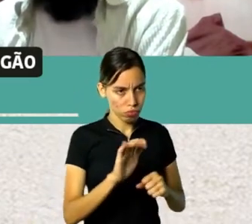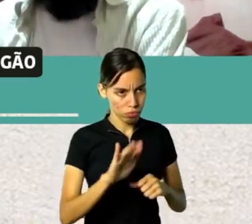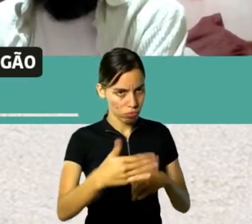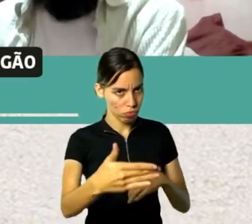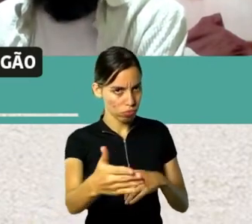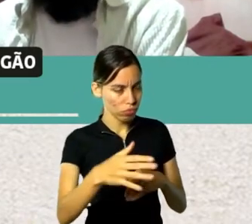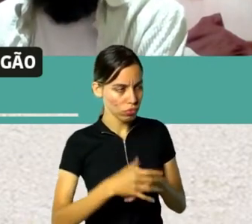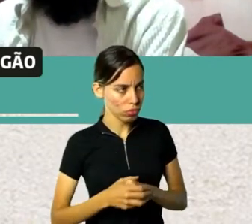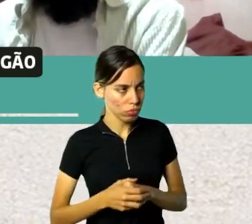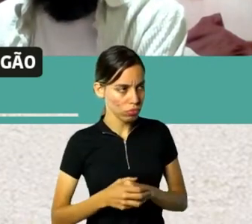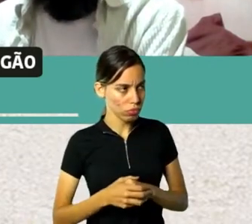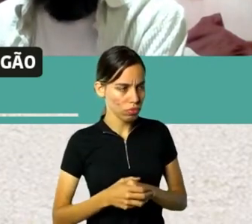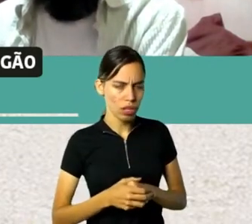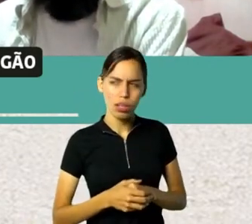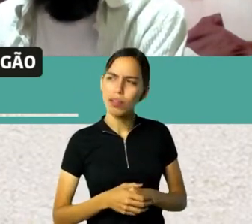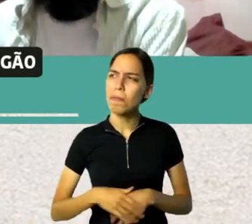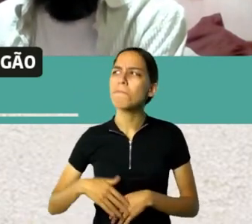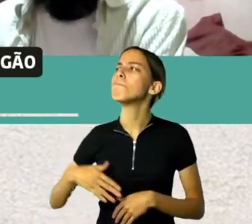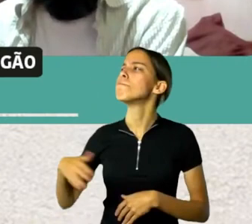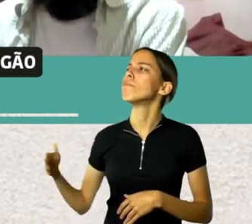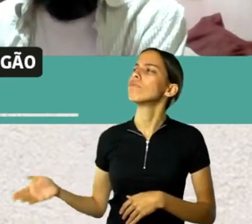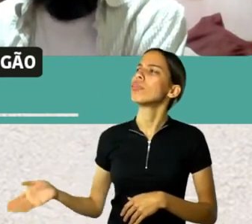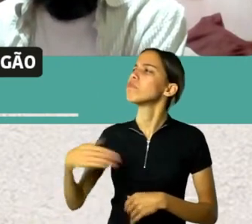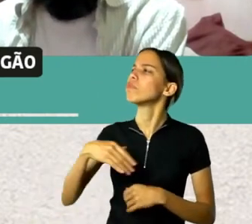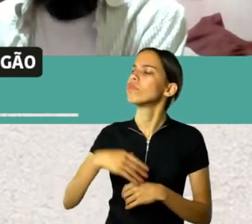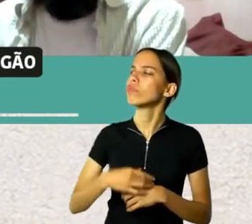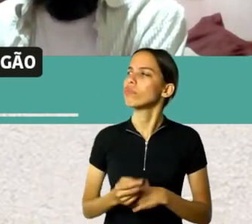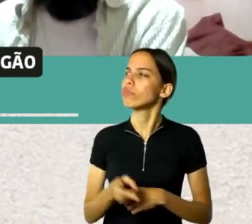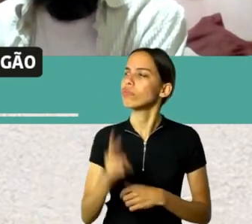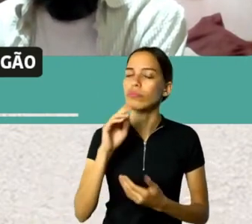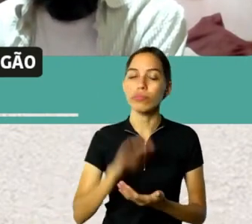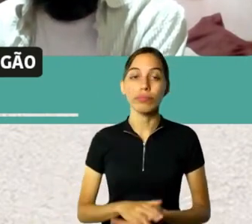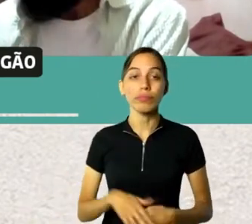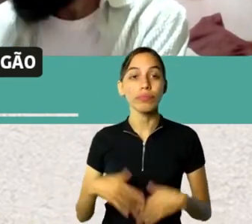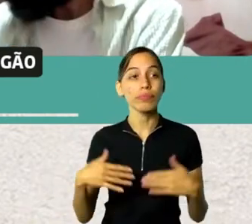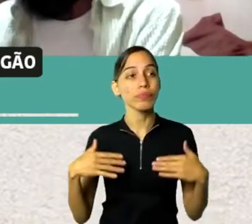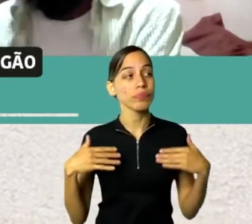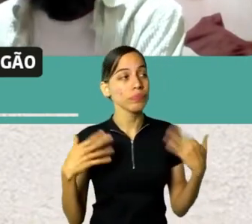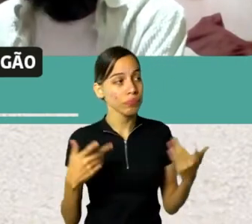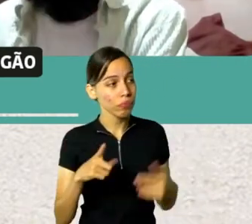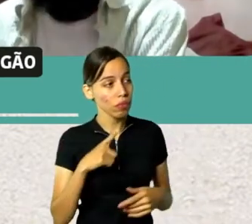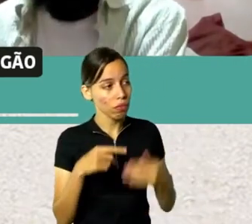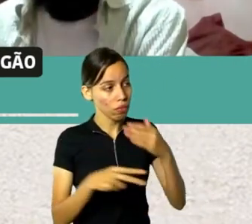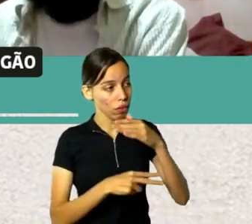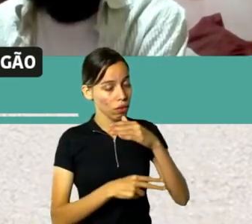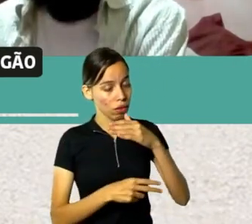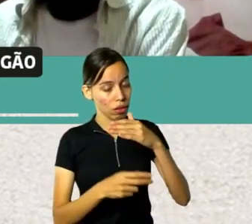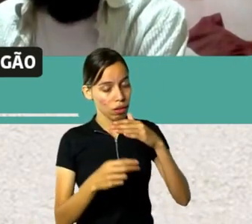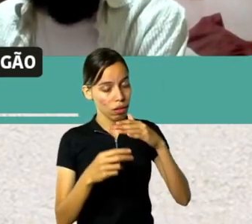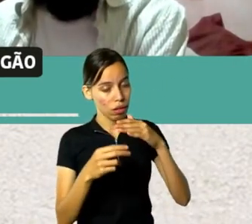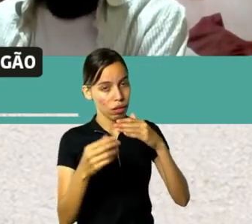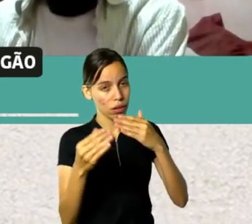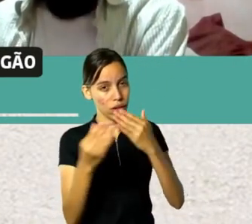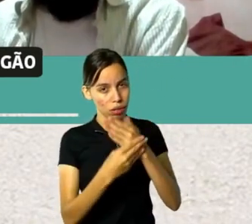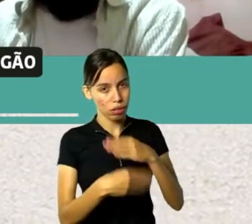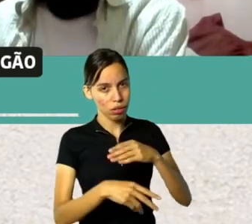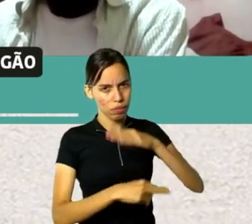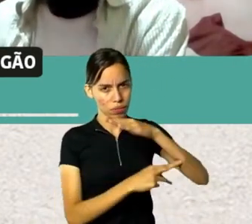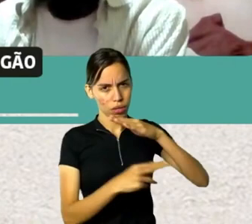Vamos lá, vamos embora. Depois veio o Viaduto Santa Tereza, né, aqui de Belo Horizonte,